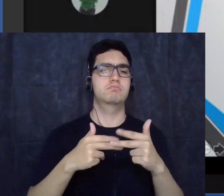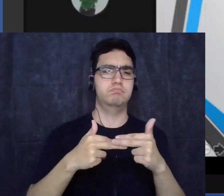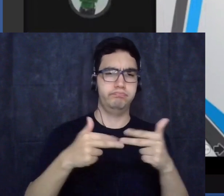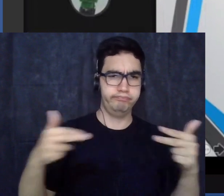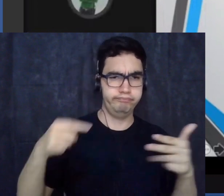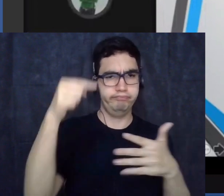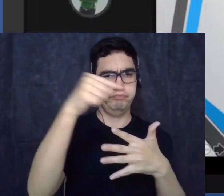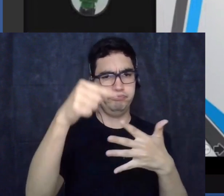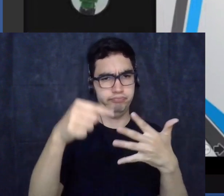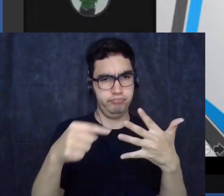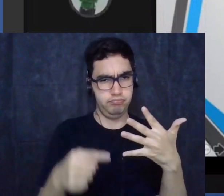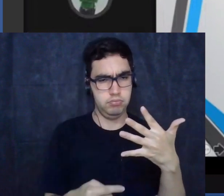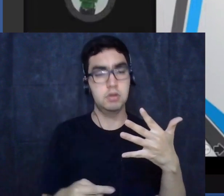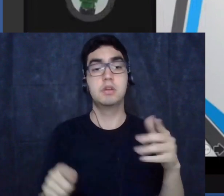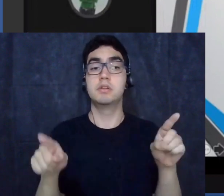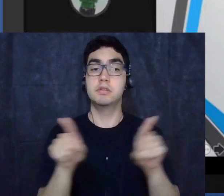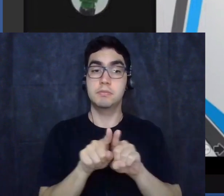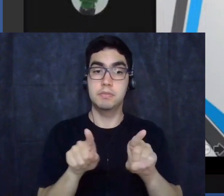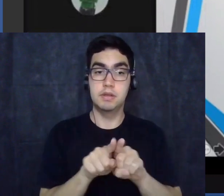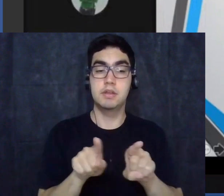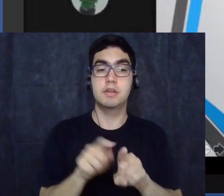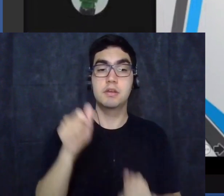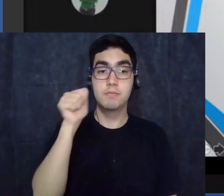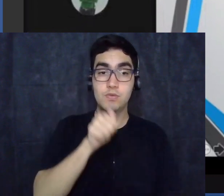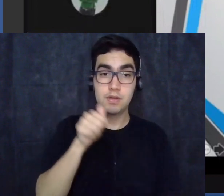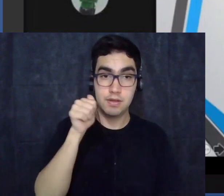e, também, as mulheres